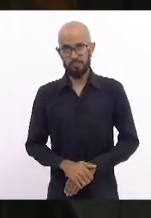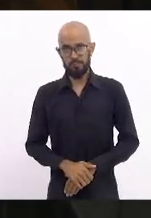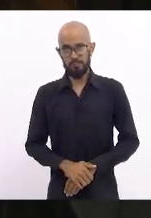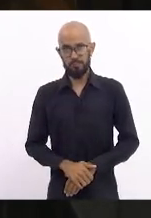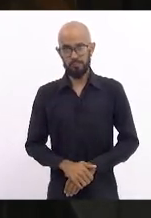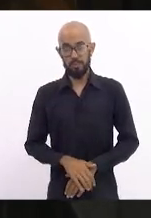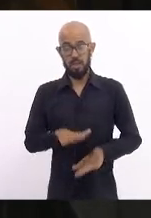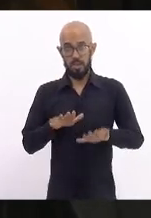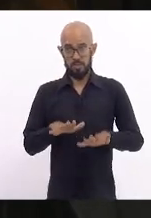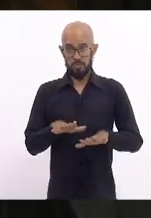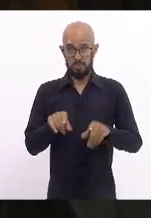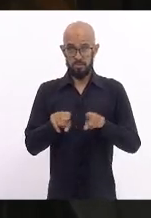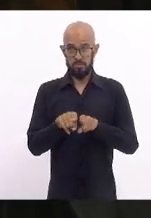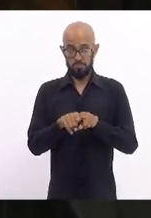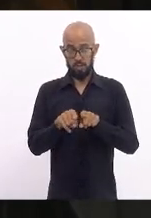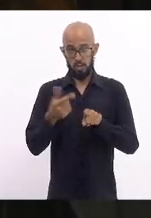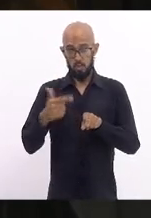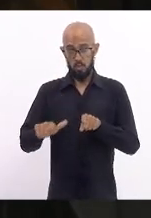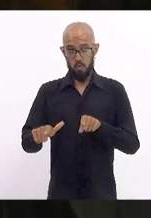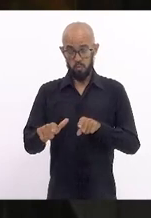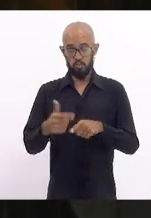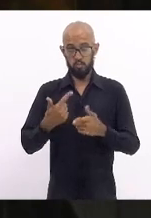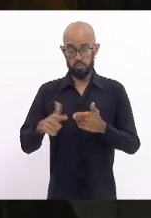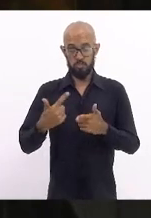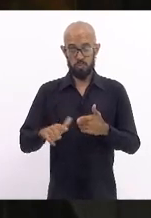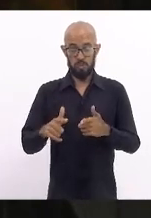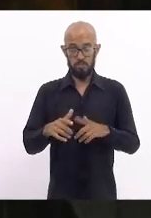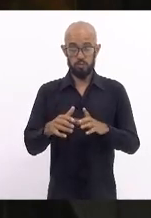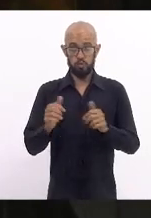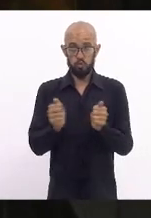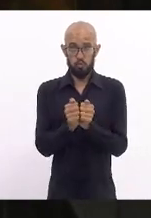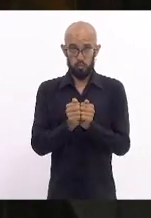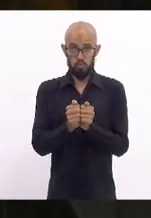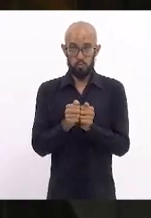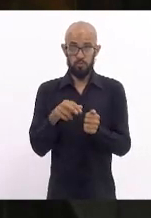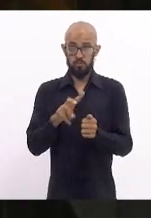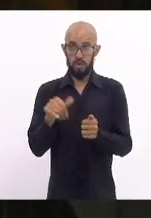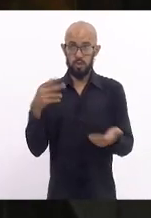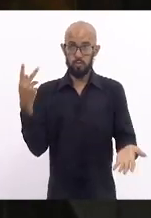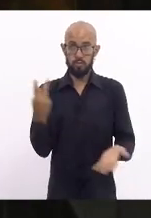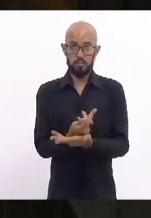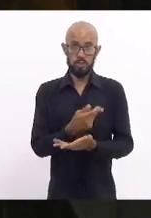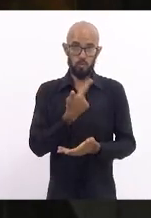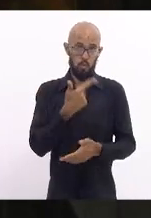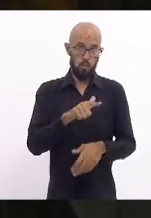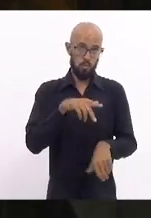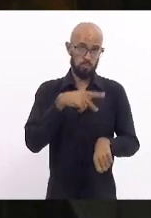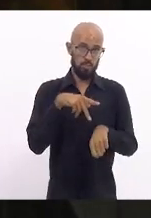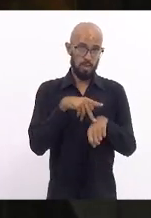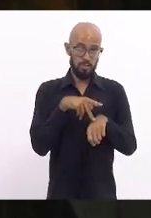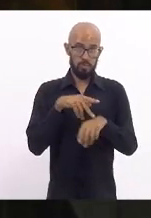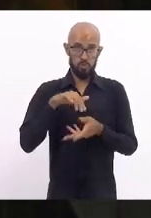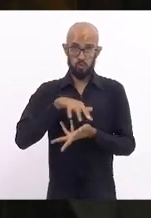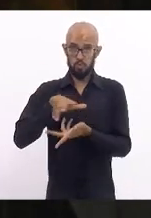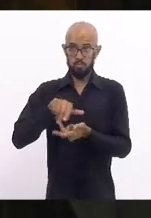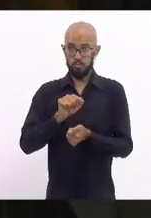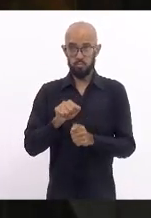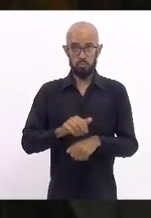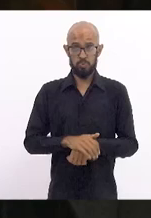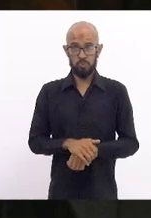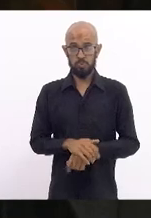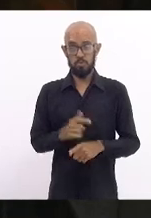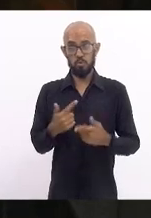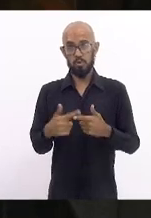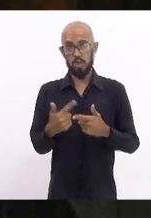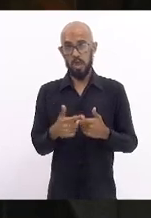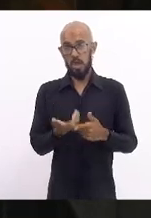espelhando outras questões, vai acontecendo para outros países do mundo. Porque